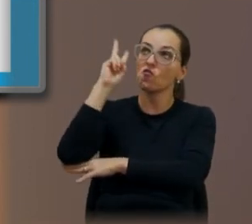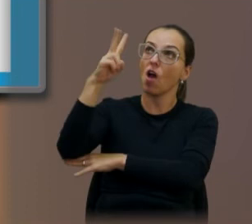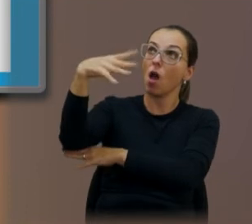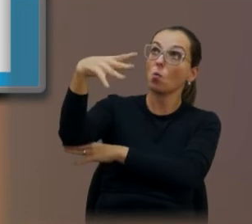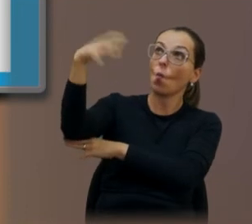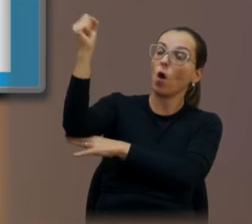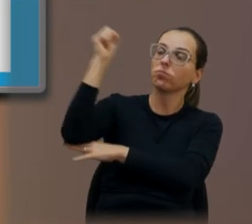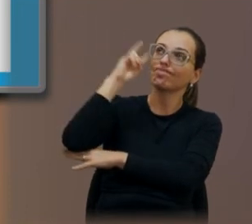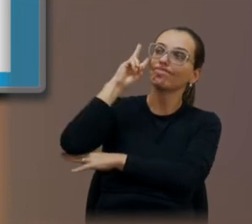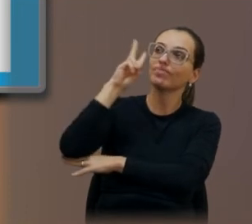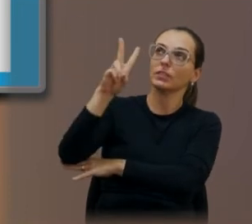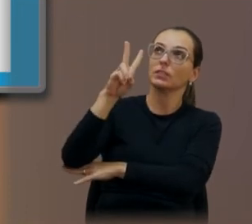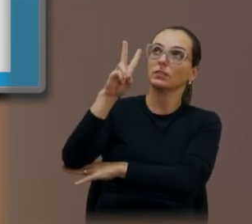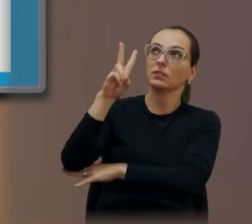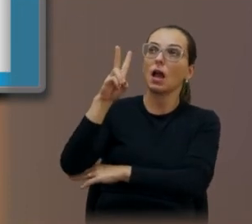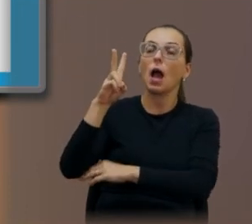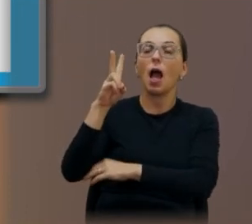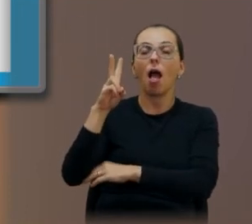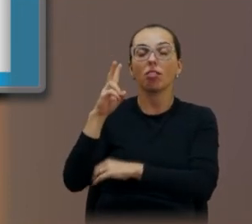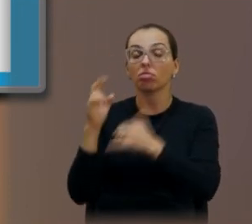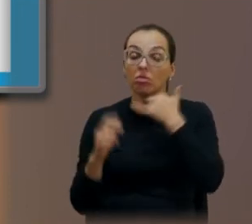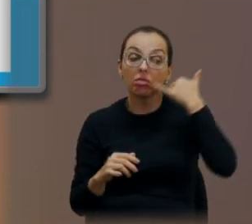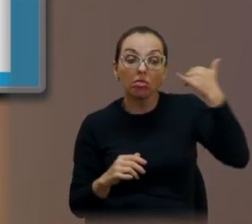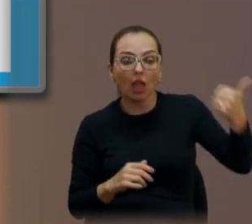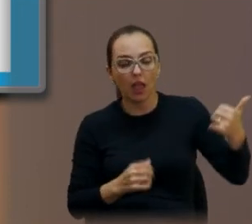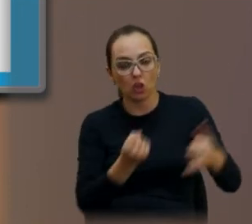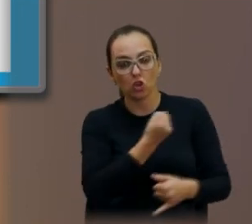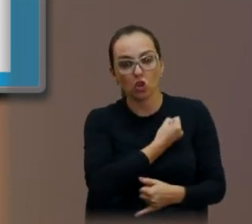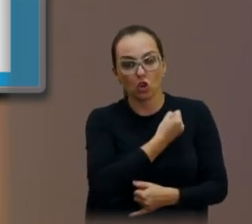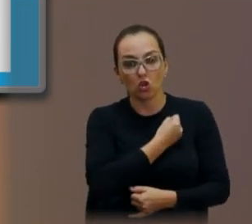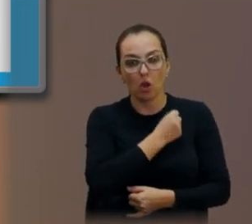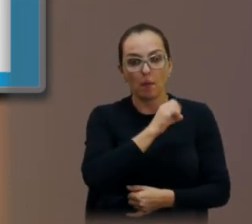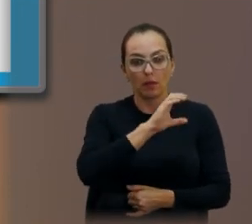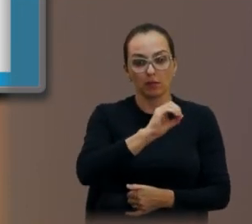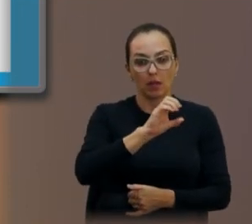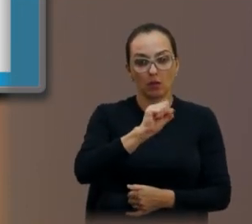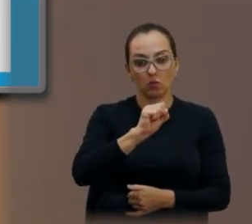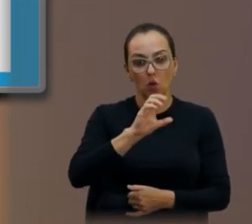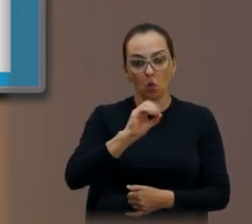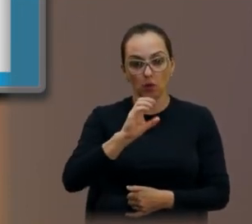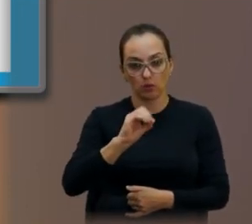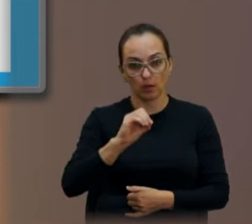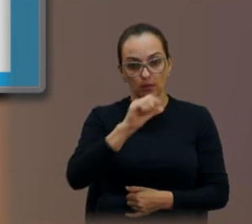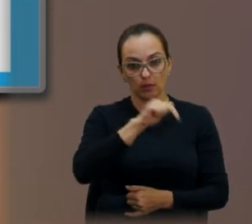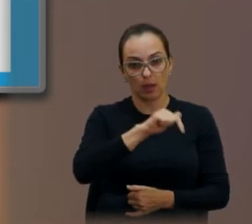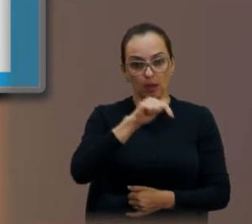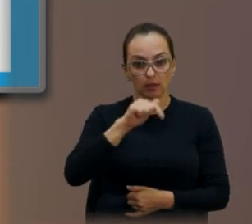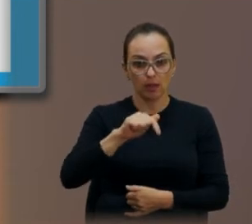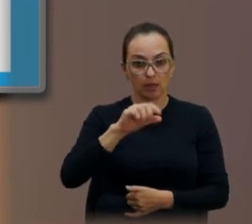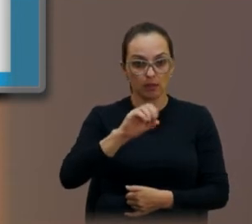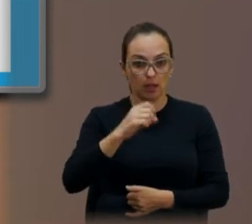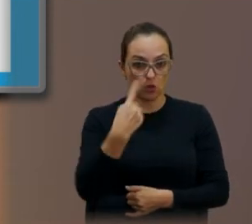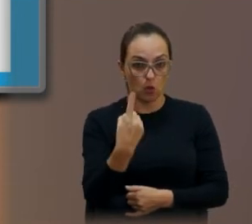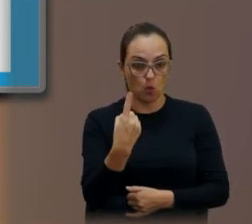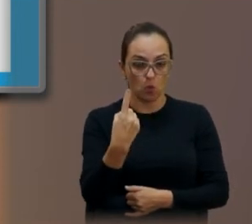basta ligar no número 0800-770-115,